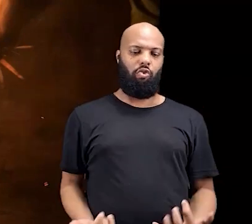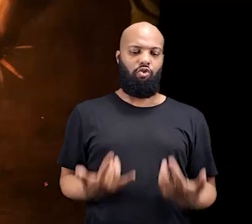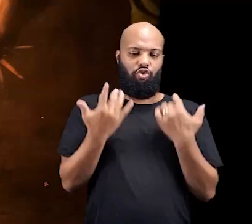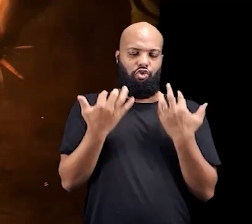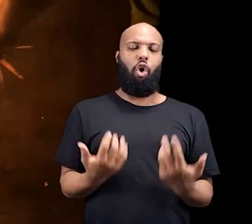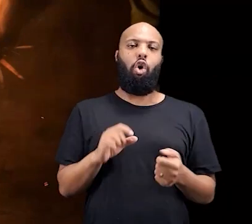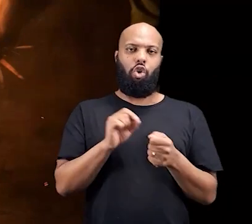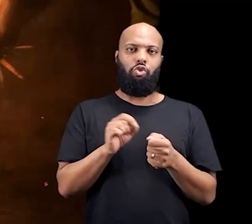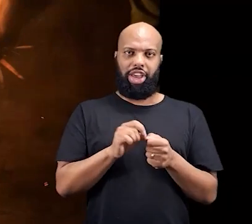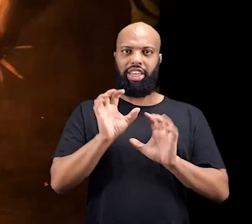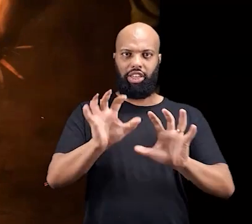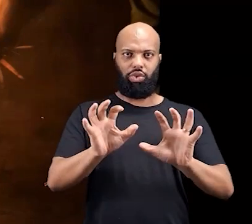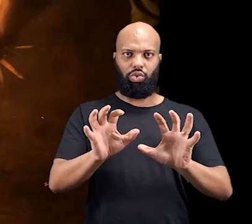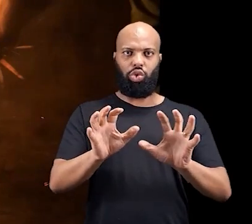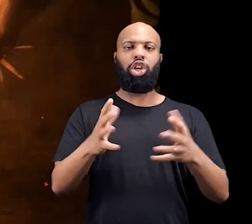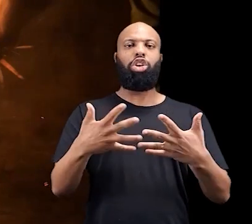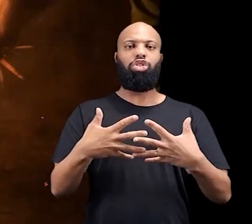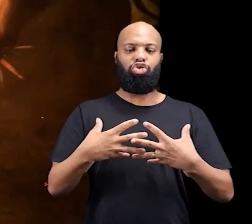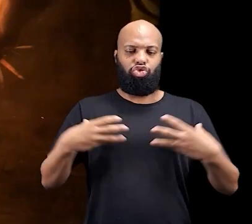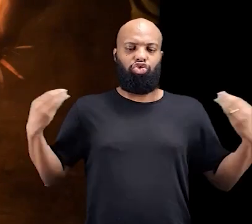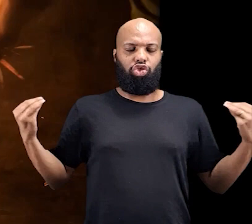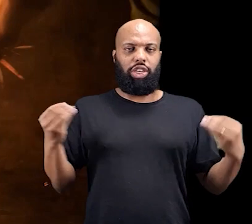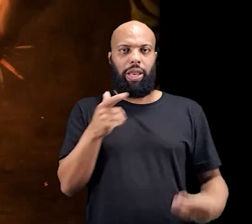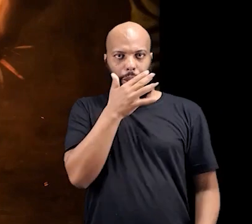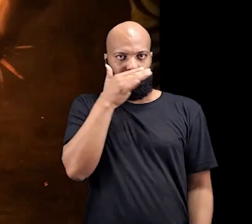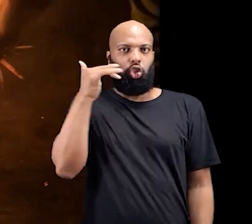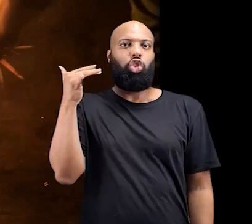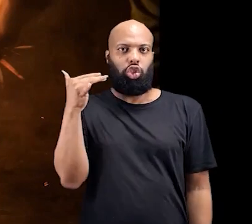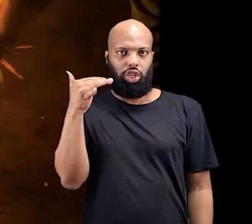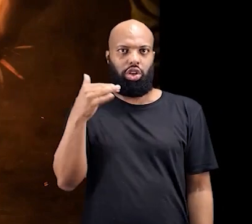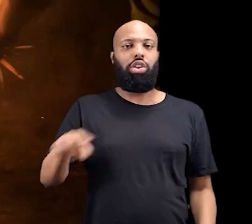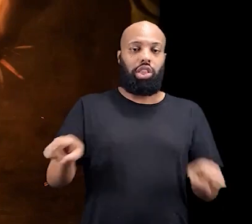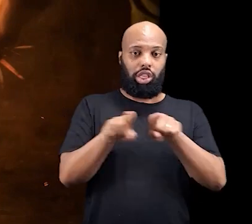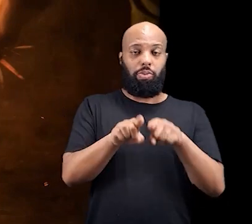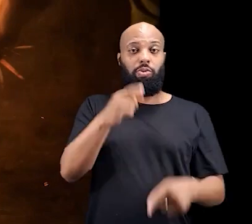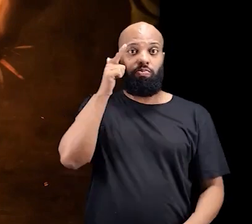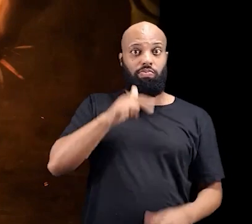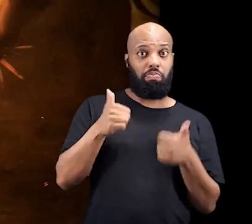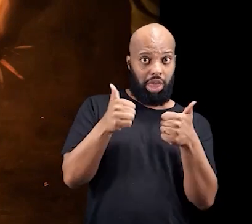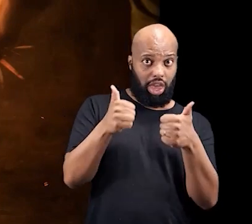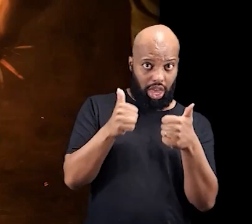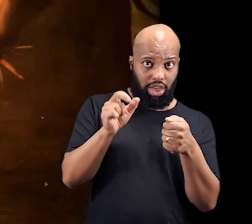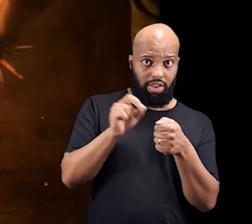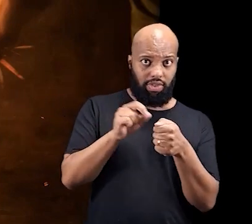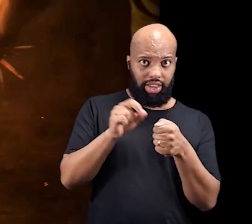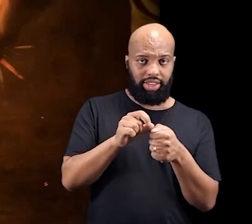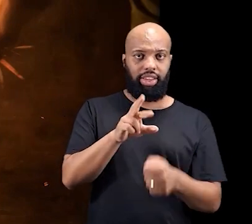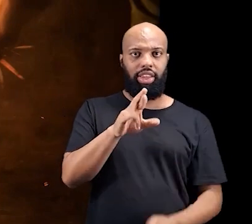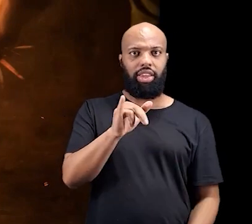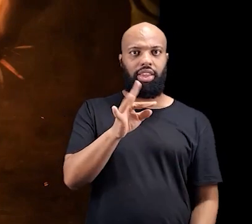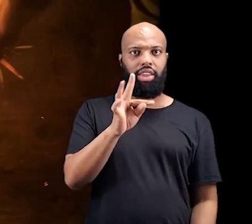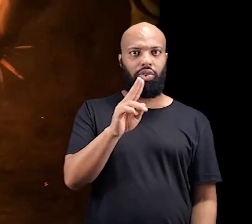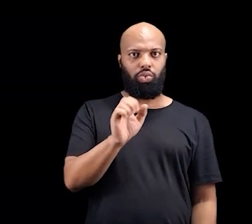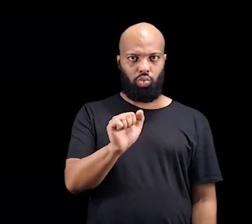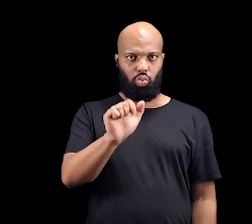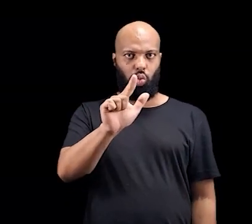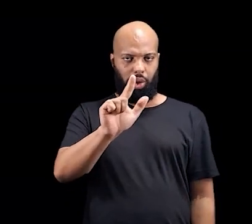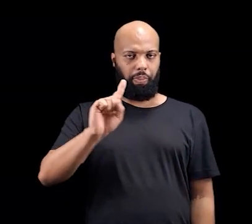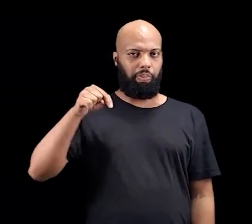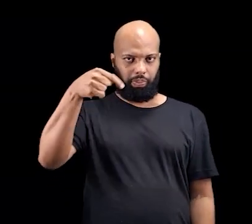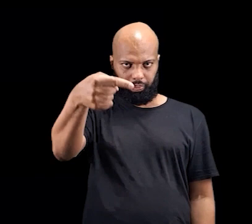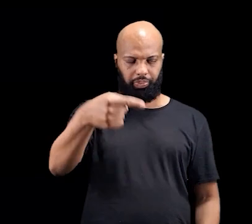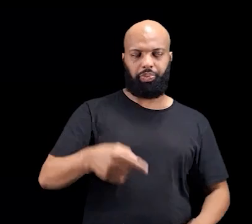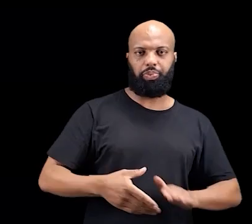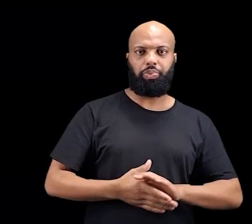esteja dentro da harmonia e do previsto e seja bem sucedido, na verdade, né?